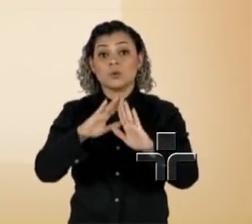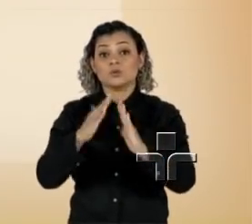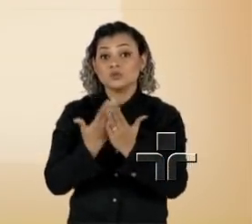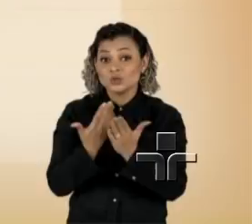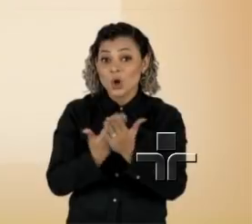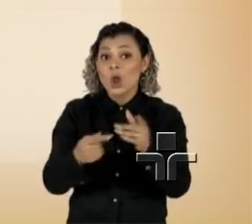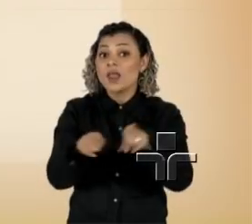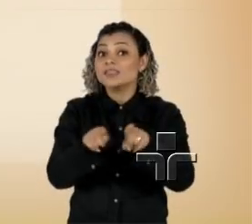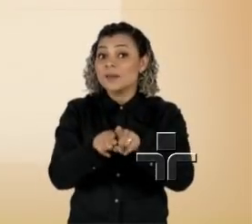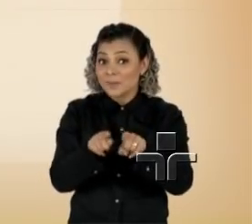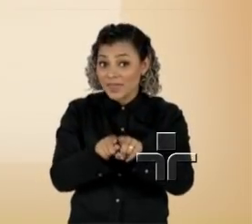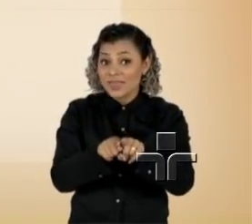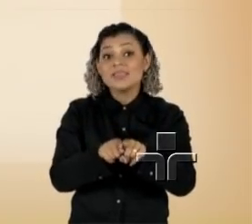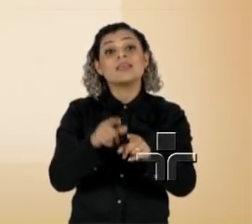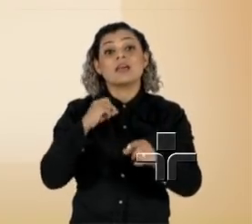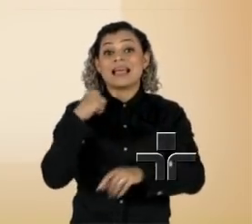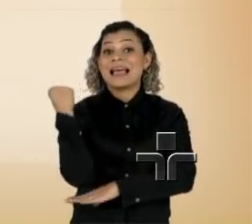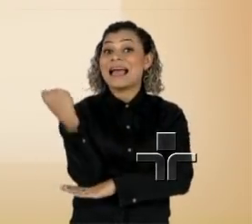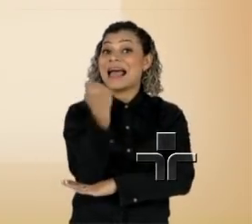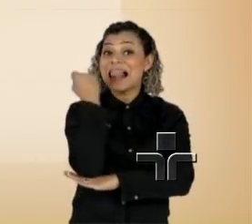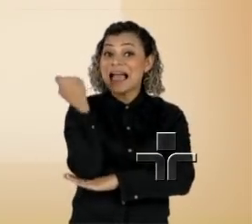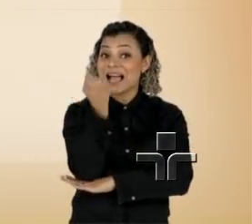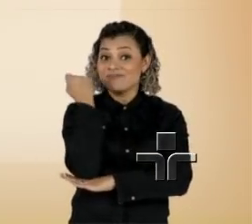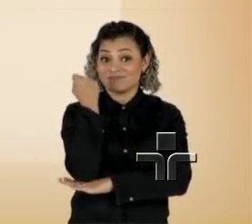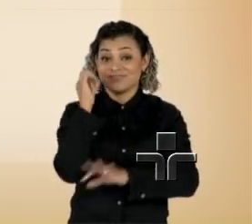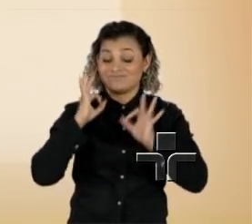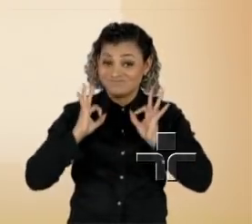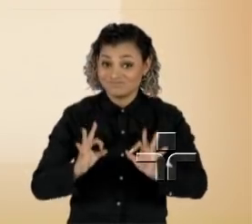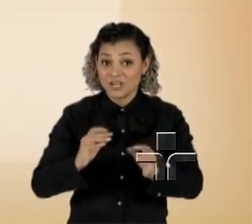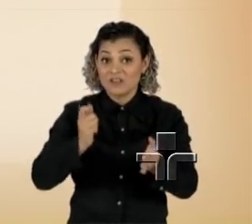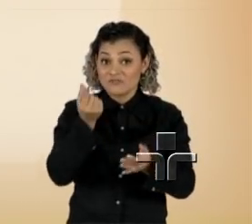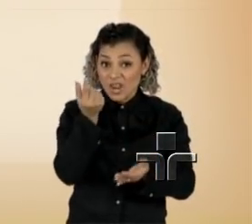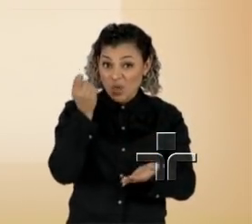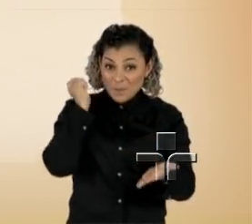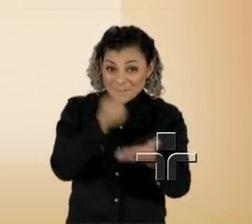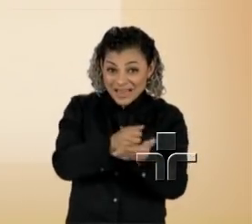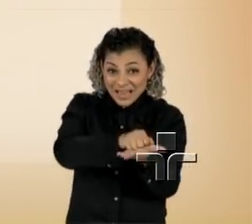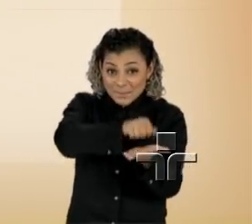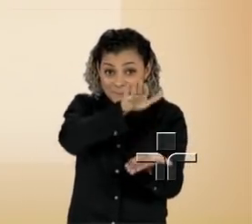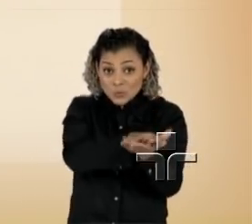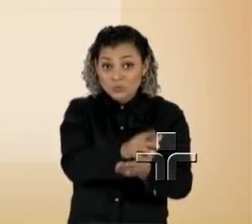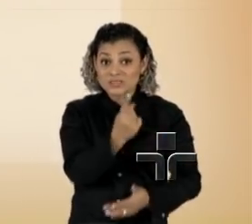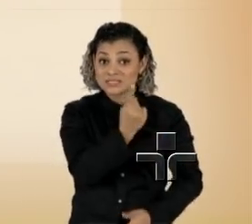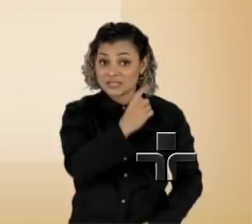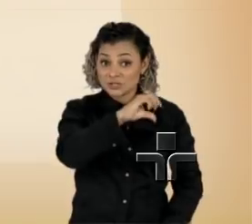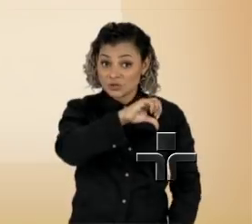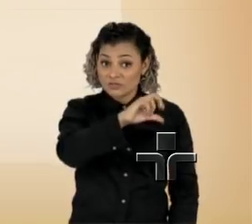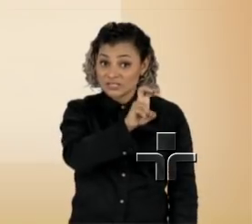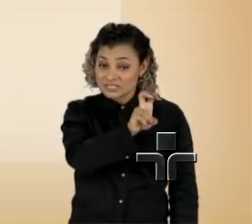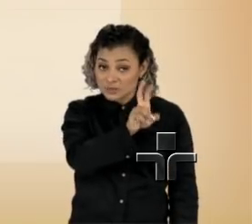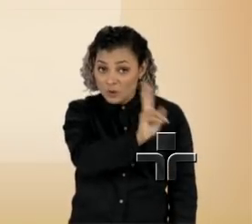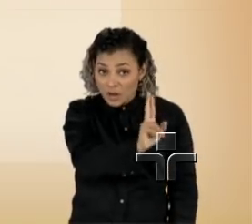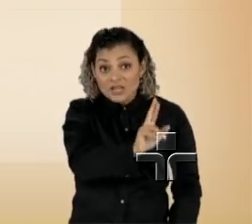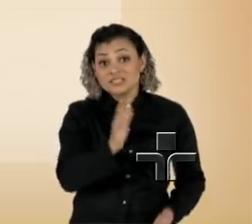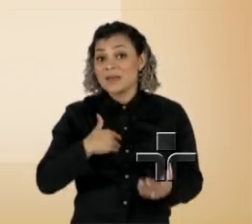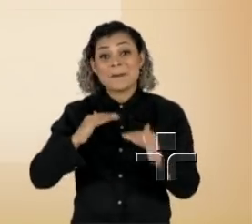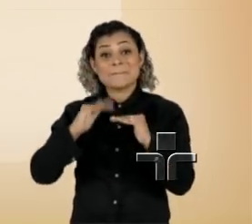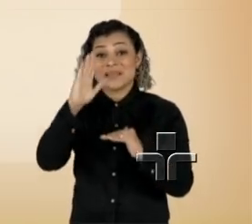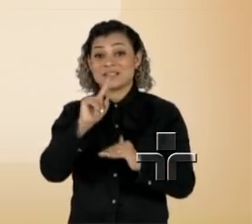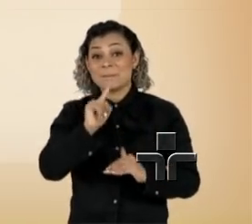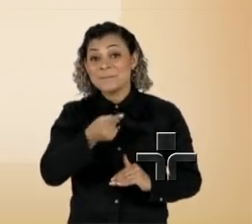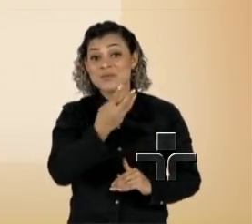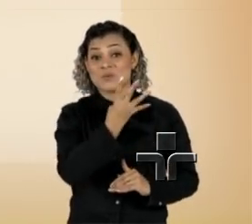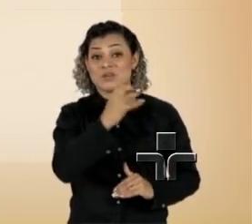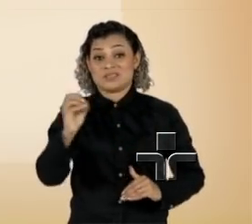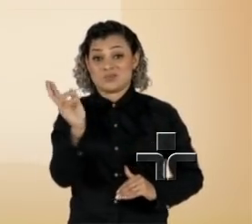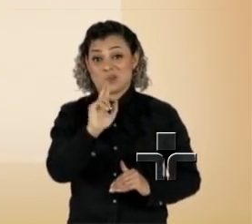ilegal passou de grave para gravíssima e o valor da multa subiu de R$ 195 para mais de R$.400.